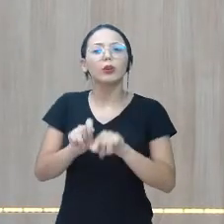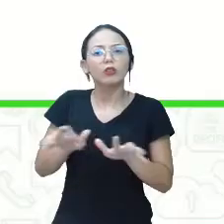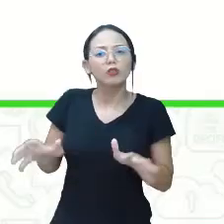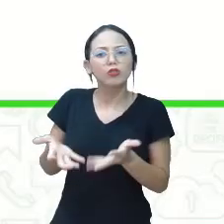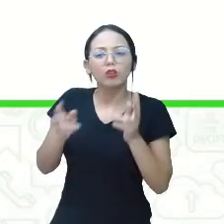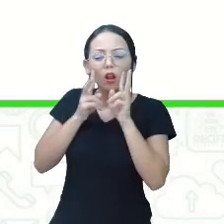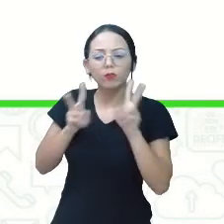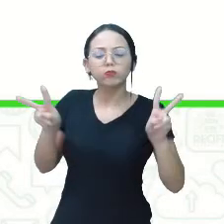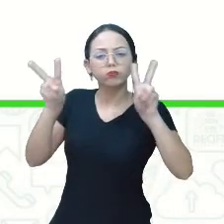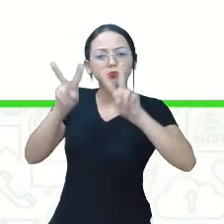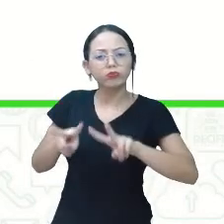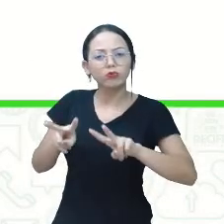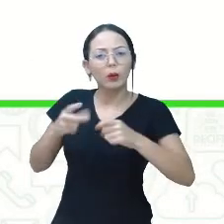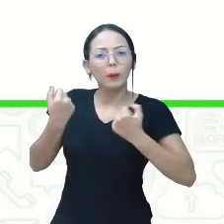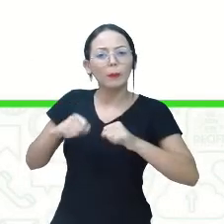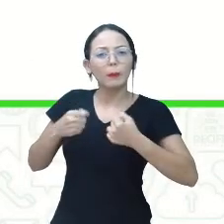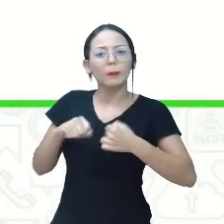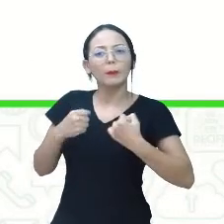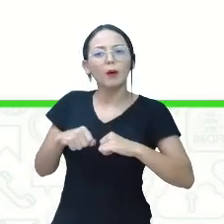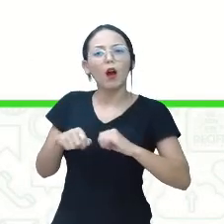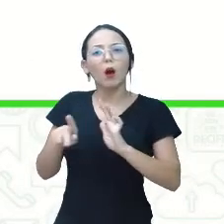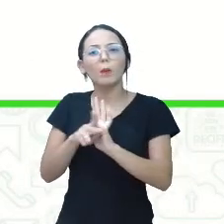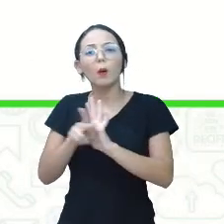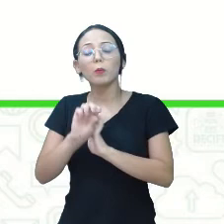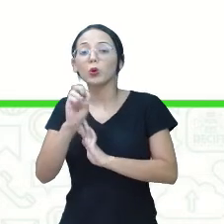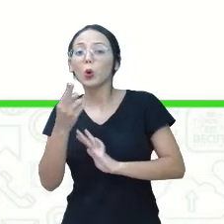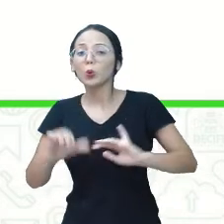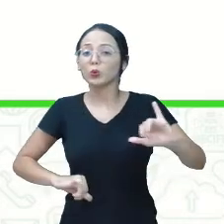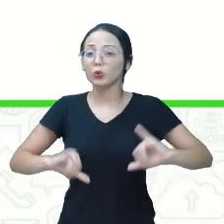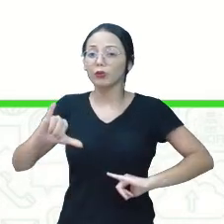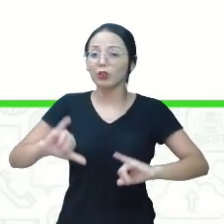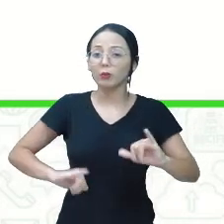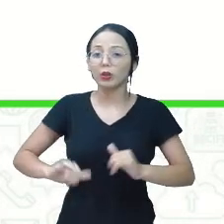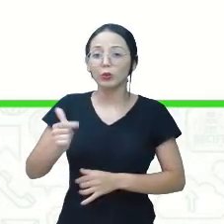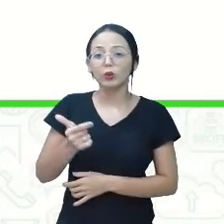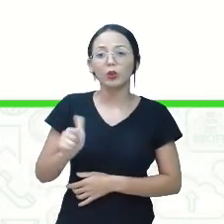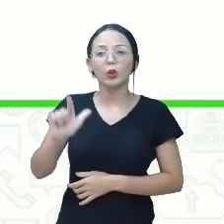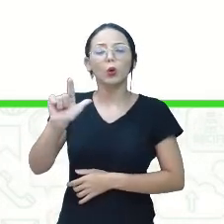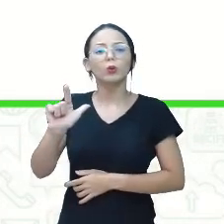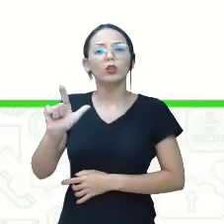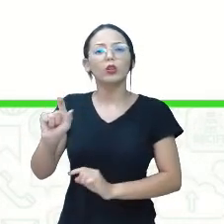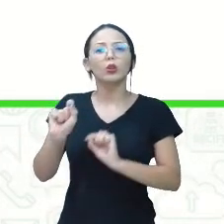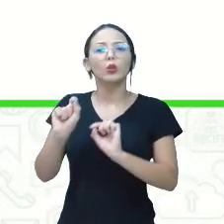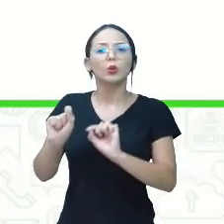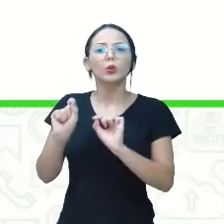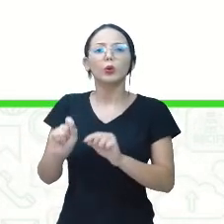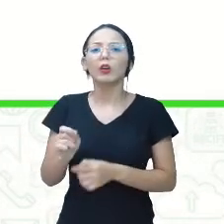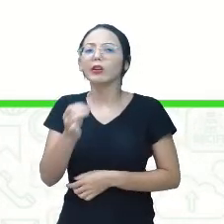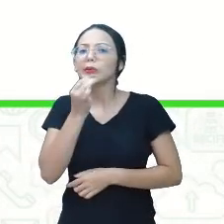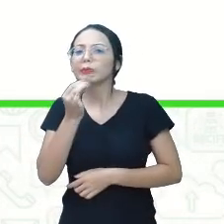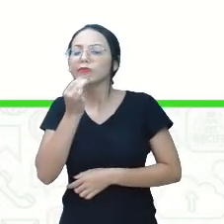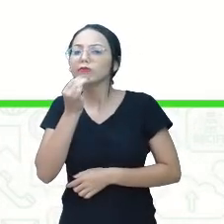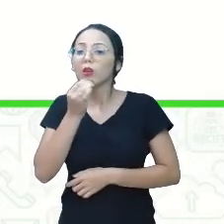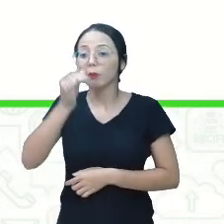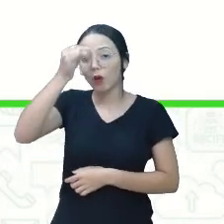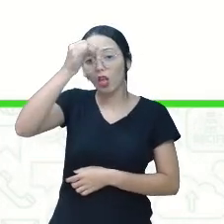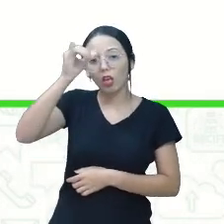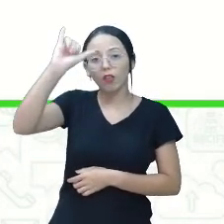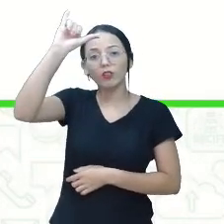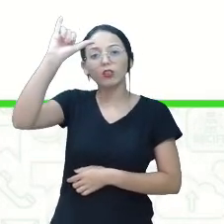estimuladas a enxergar as necessidades ou sofrimento do outro com o intuito de impedir ou frear